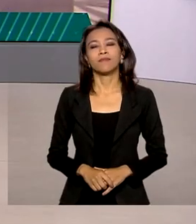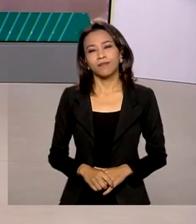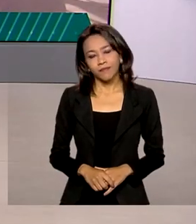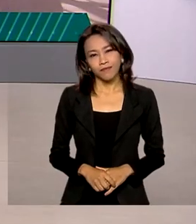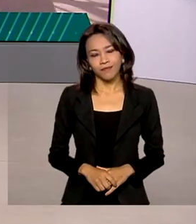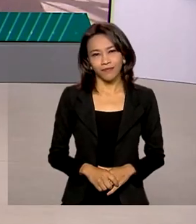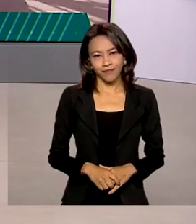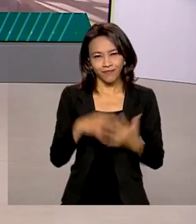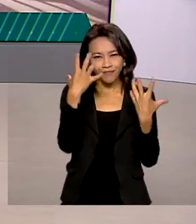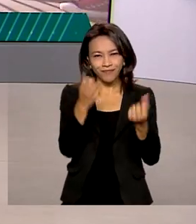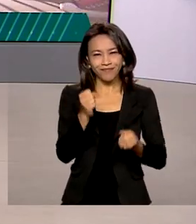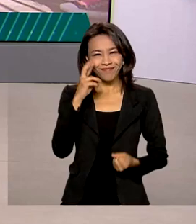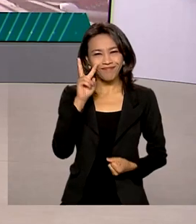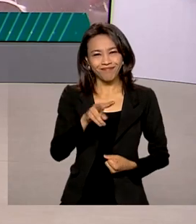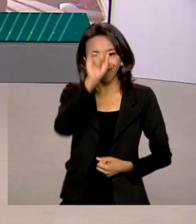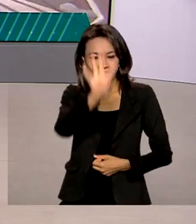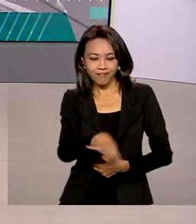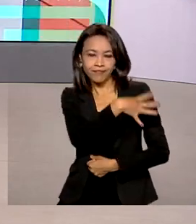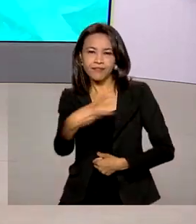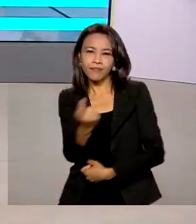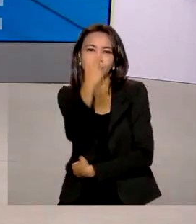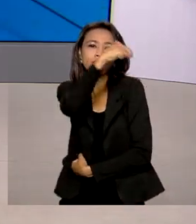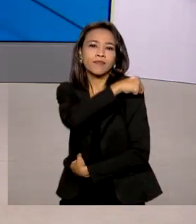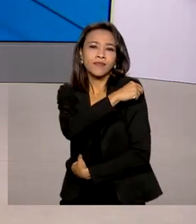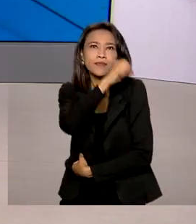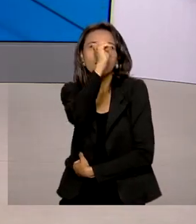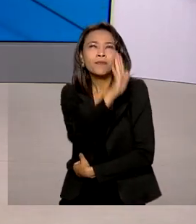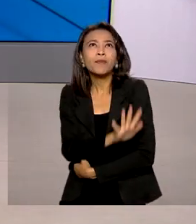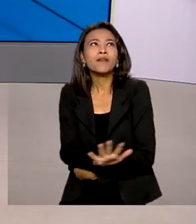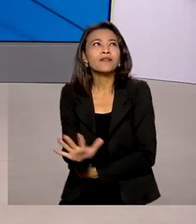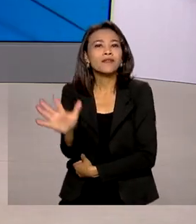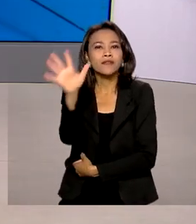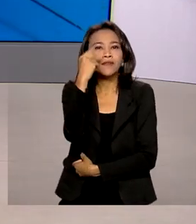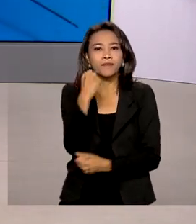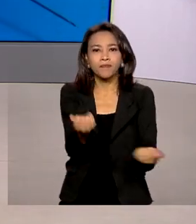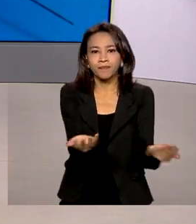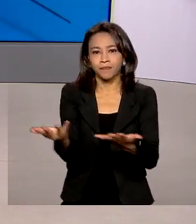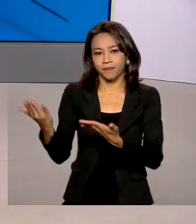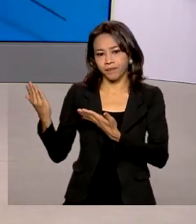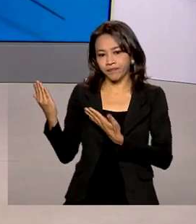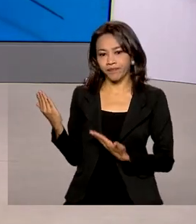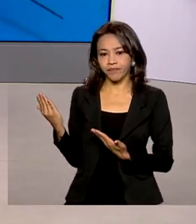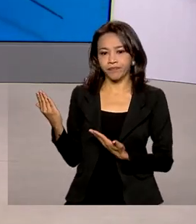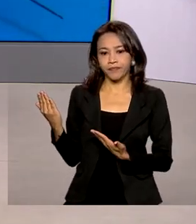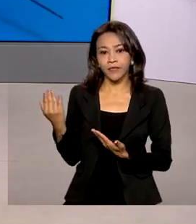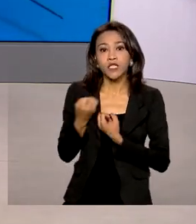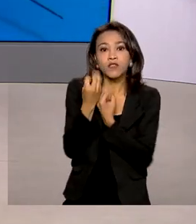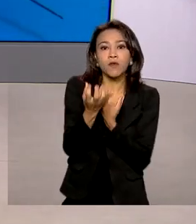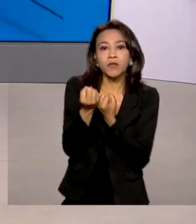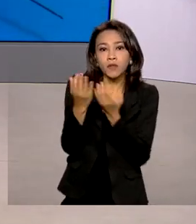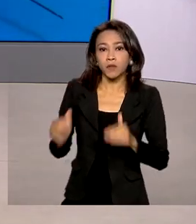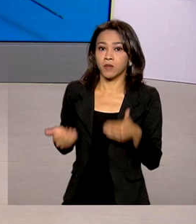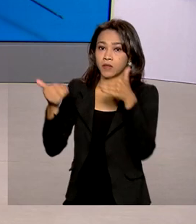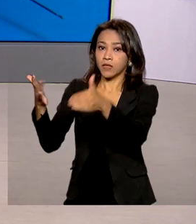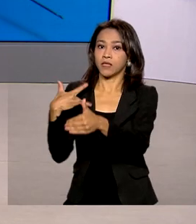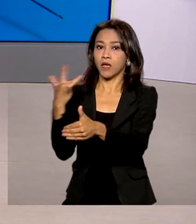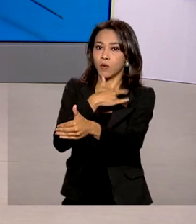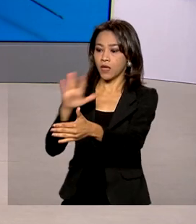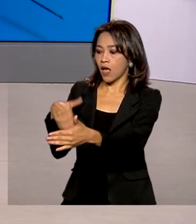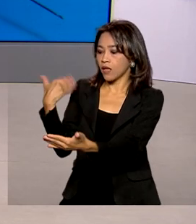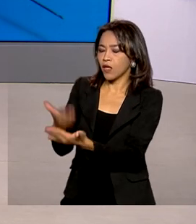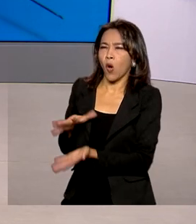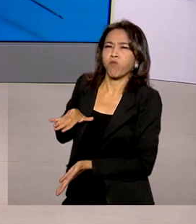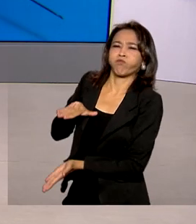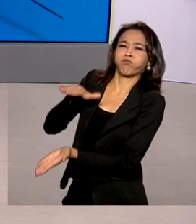Vamos ver como está a vacinação contra a Covid-19 pelo Brasil, aqui no telão? Olha, de acordo com dados do Ministério da Saúde, até agora foram